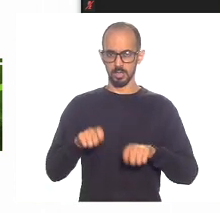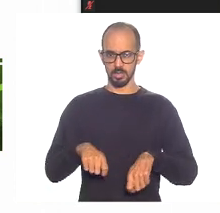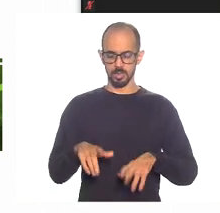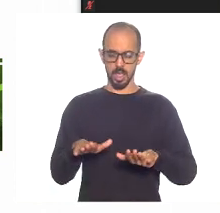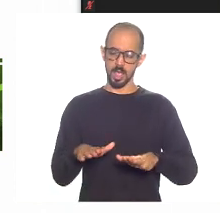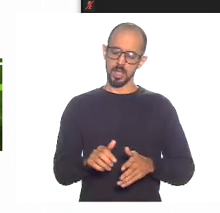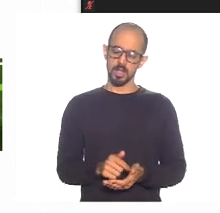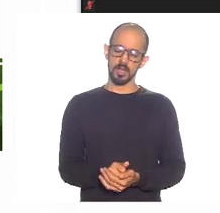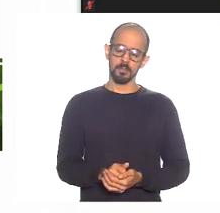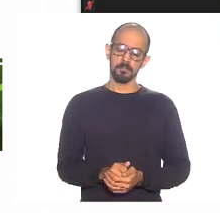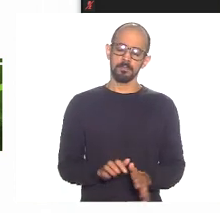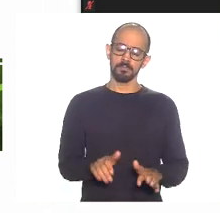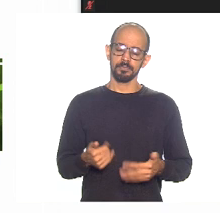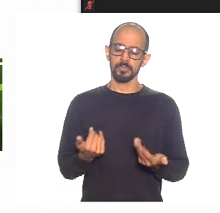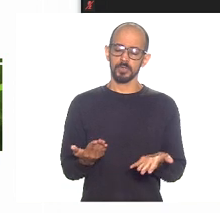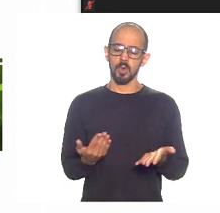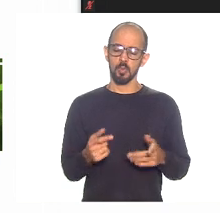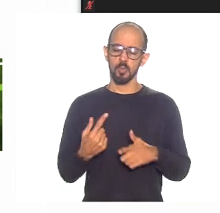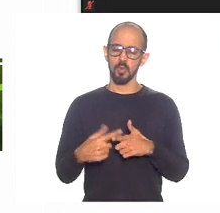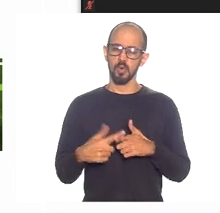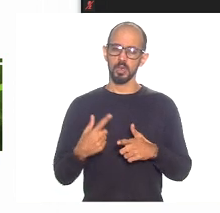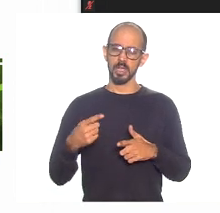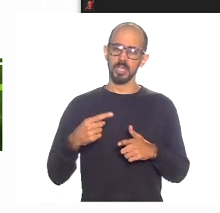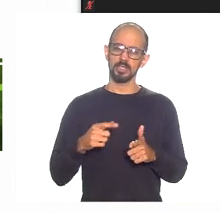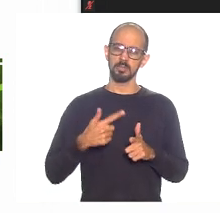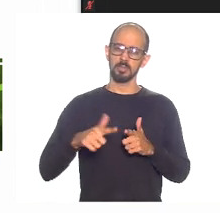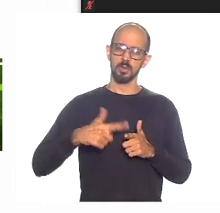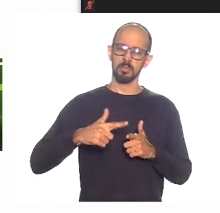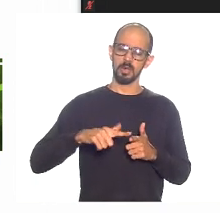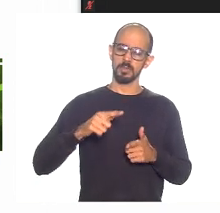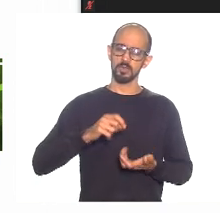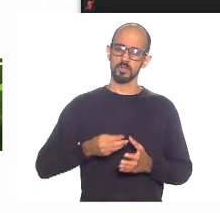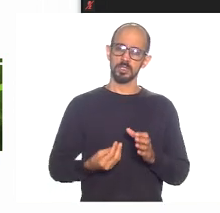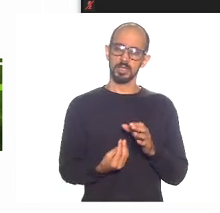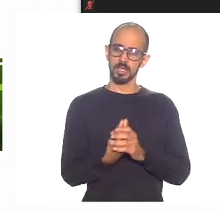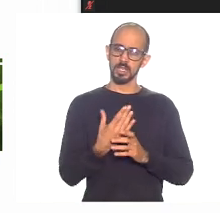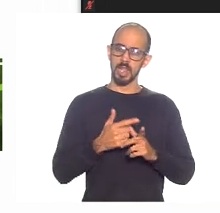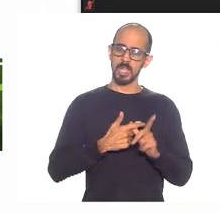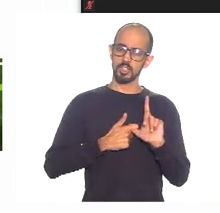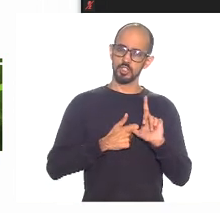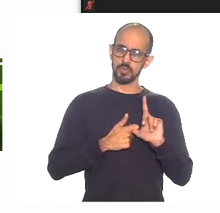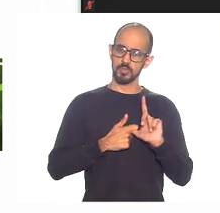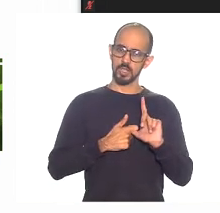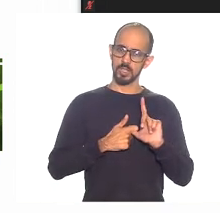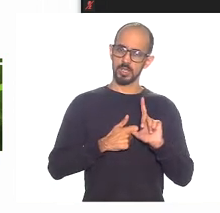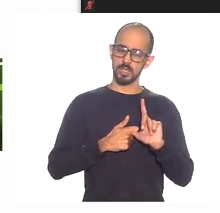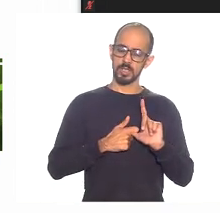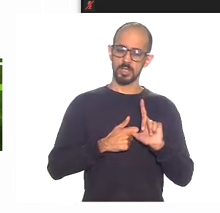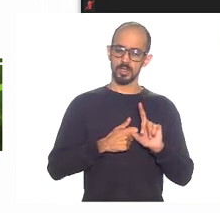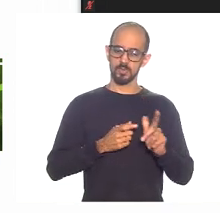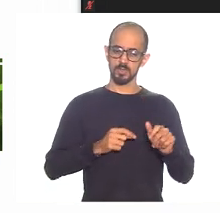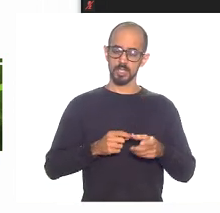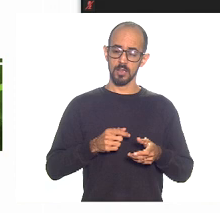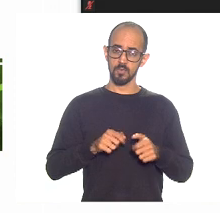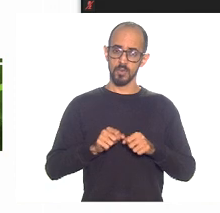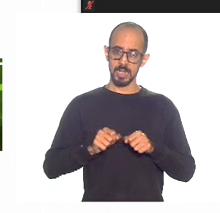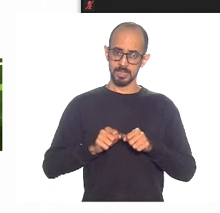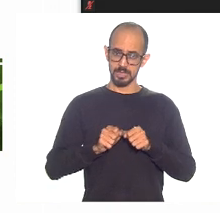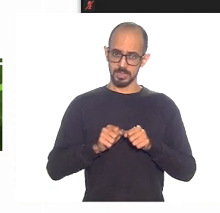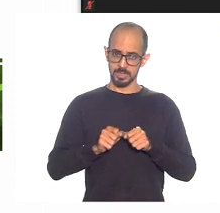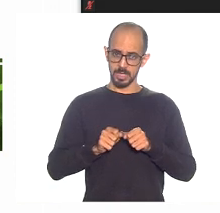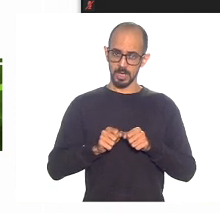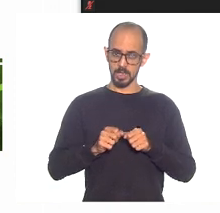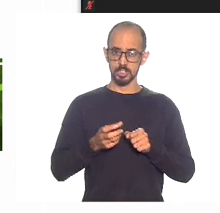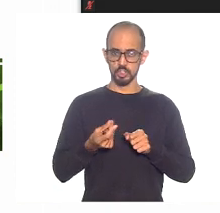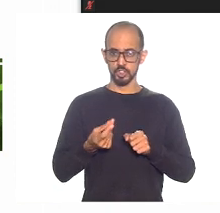disso. E por que essa questão de você se endividar, você é emissor da moeda nacional, você emitir moeda